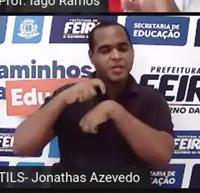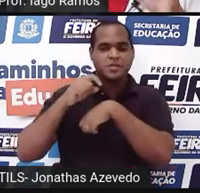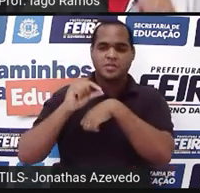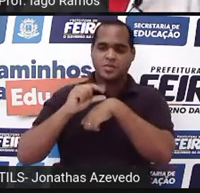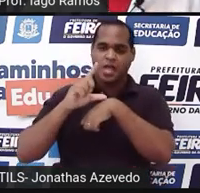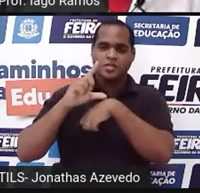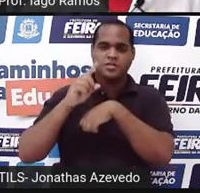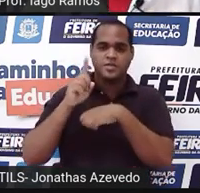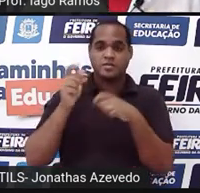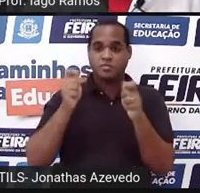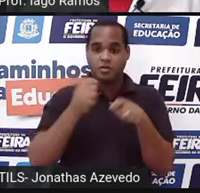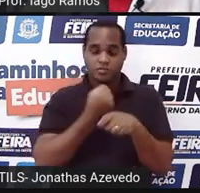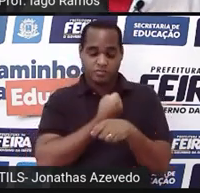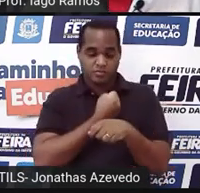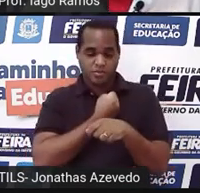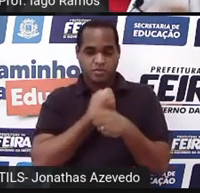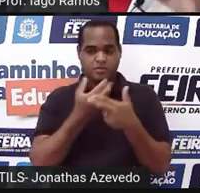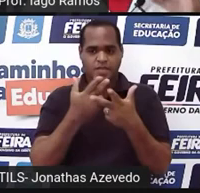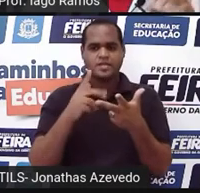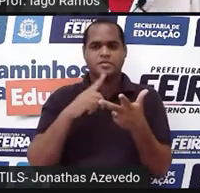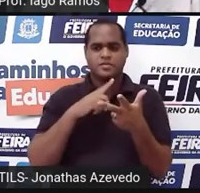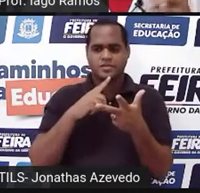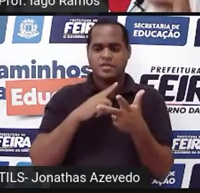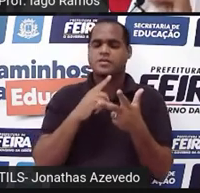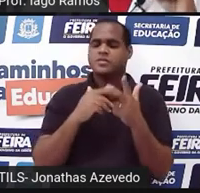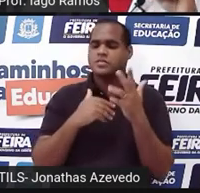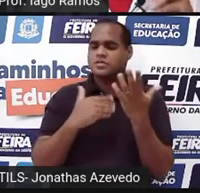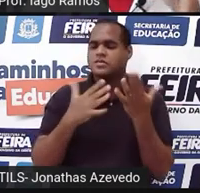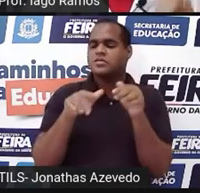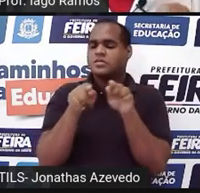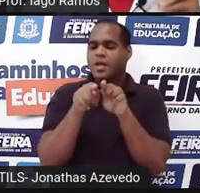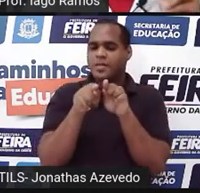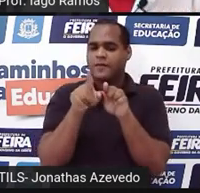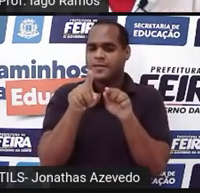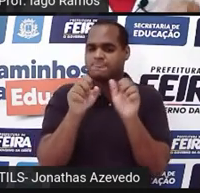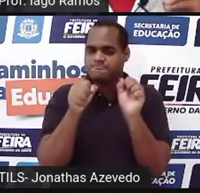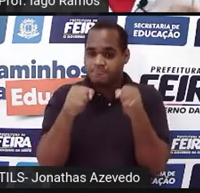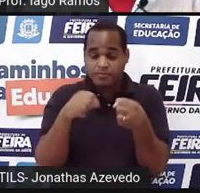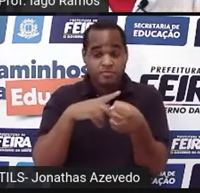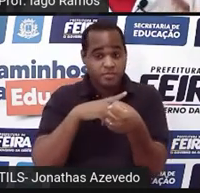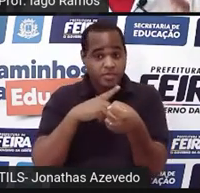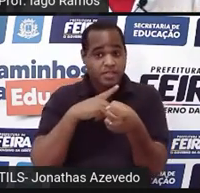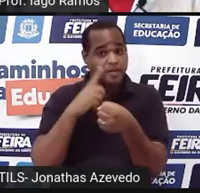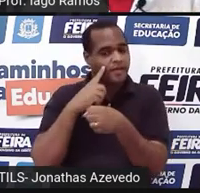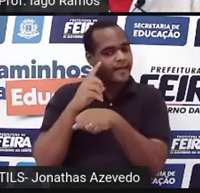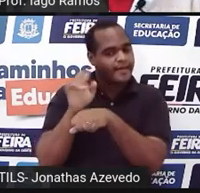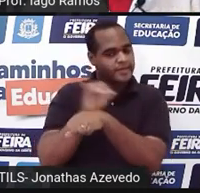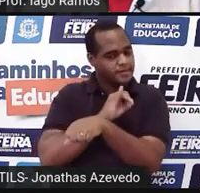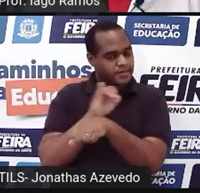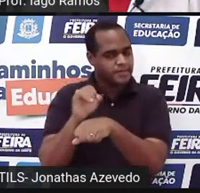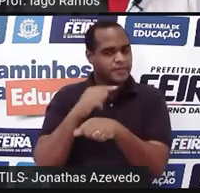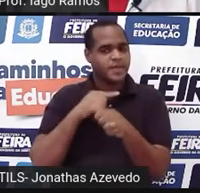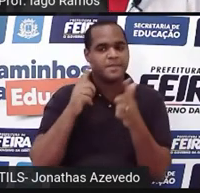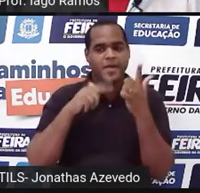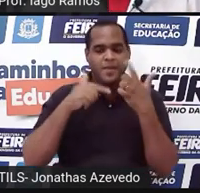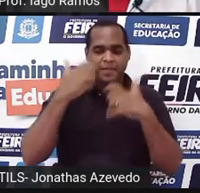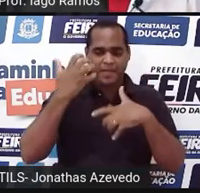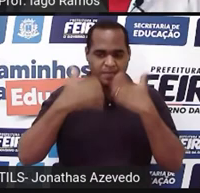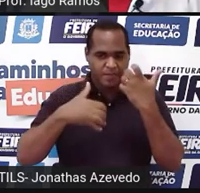porque os números aumentaram um pouquinho e também para você tentar usar a estratégia que a gente acabou de ver. a